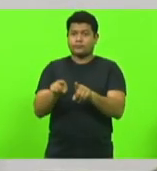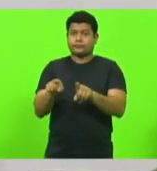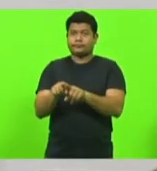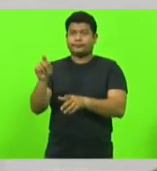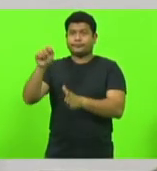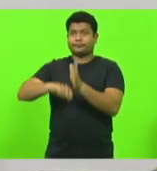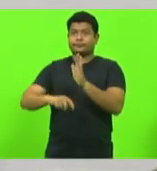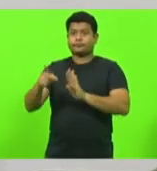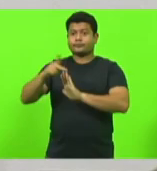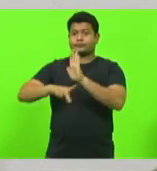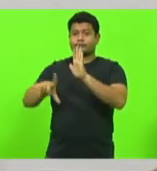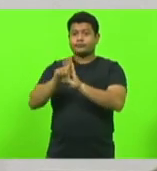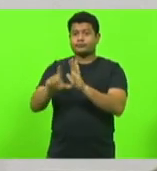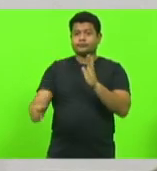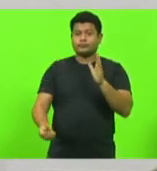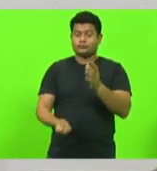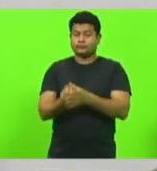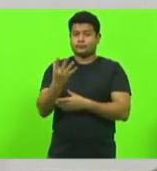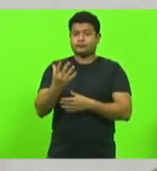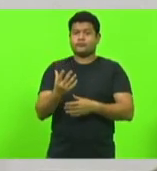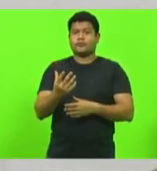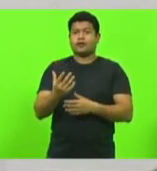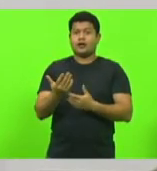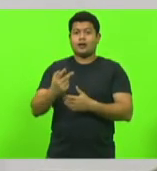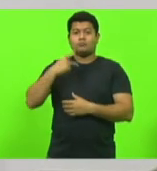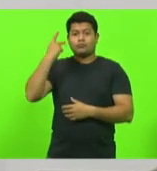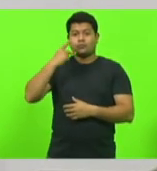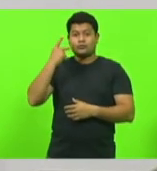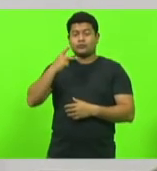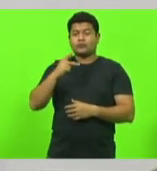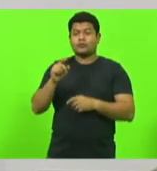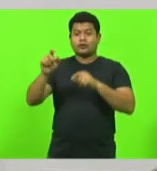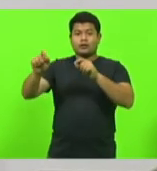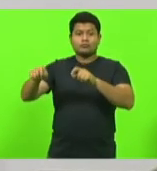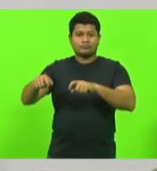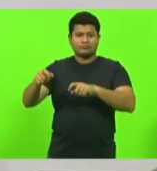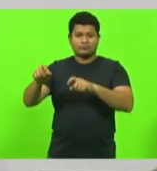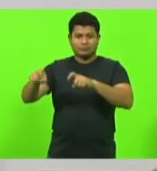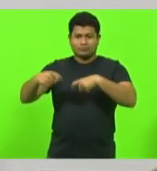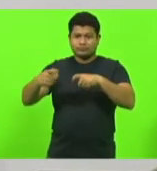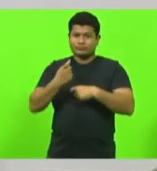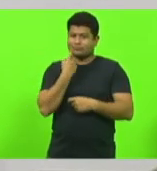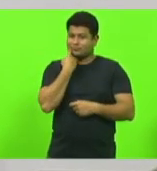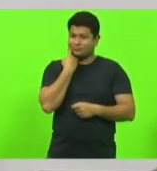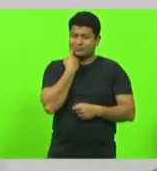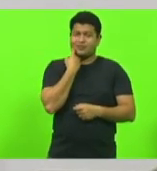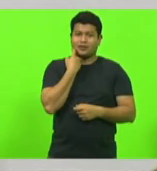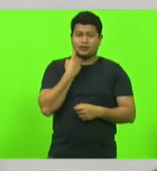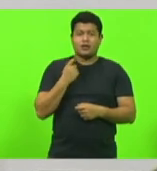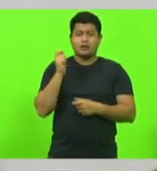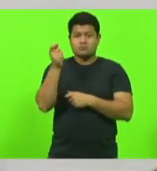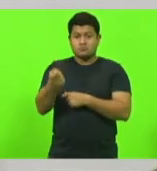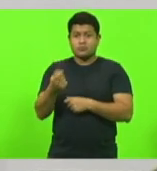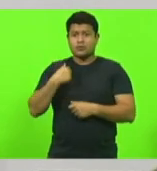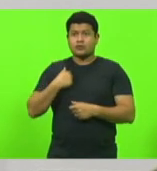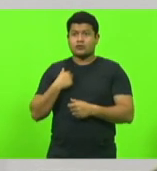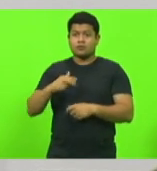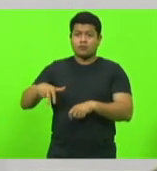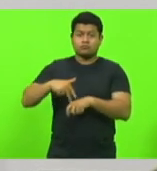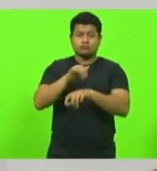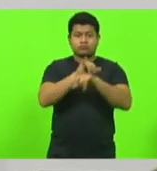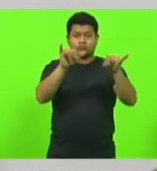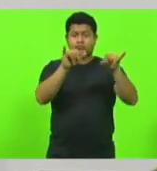de lei que cria a política pesqueira no Estado de Santa Catarina, que será matéria nossa de um próximo pronunciamento numa nova data.